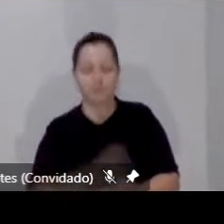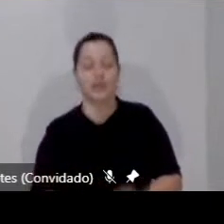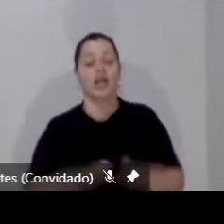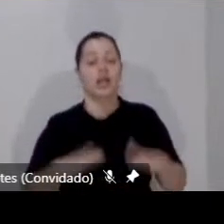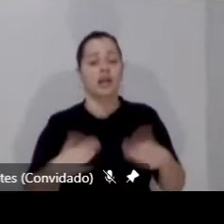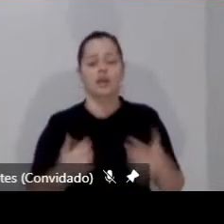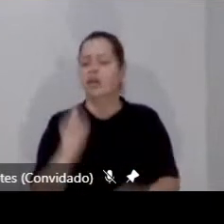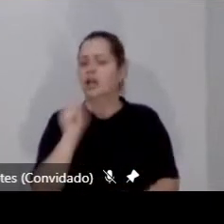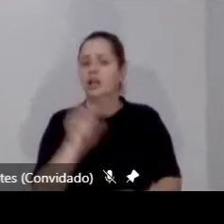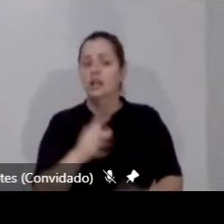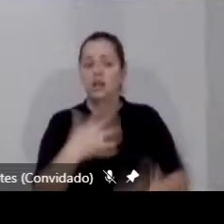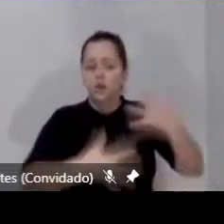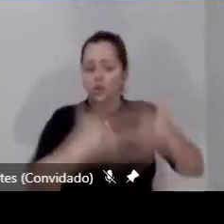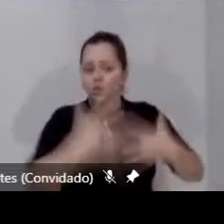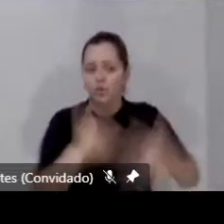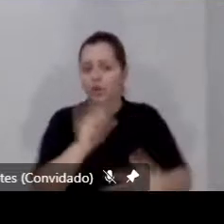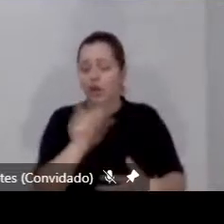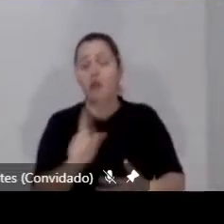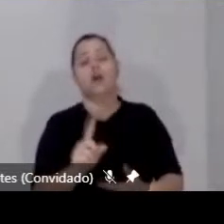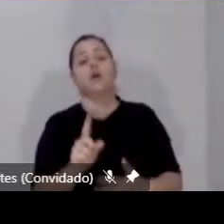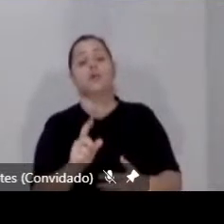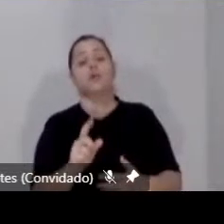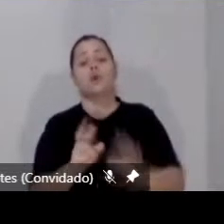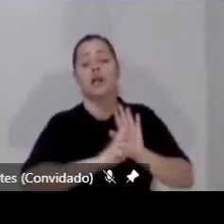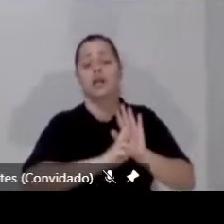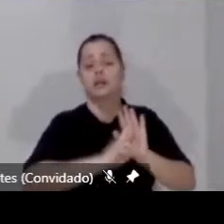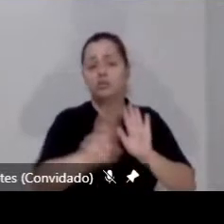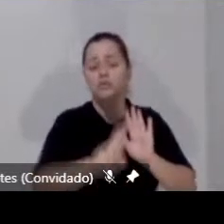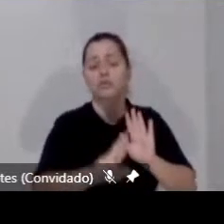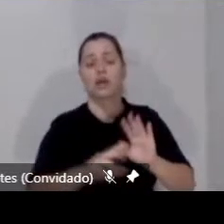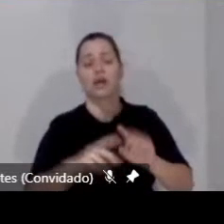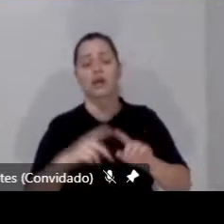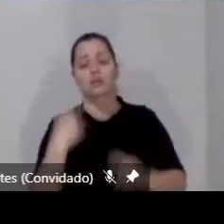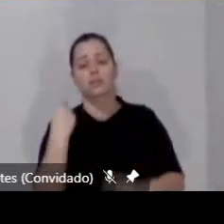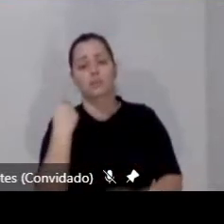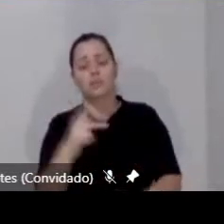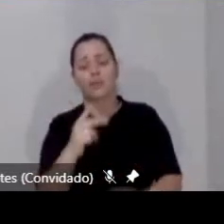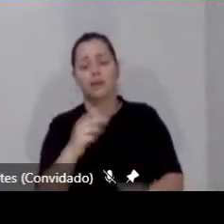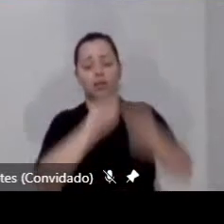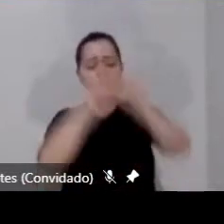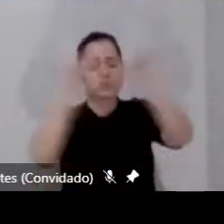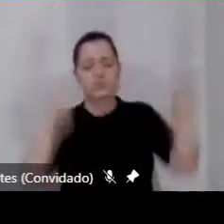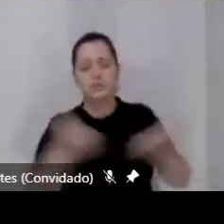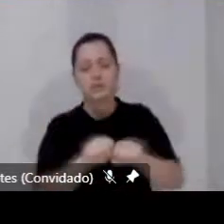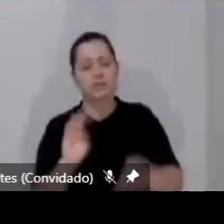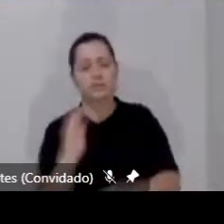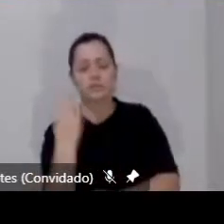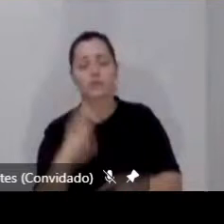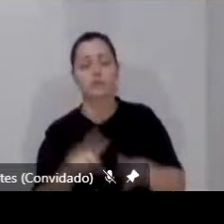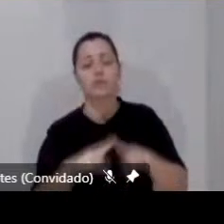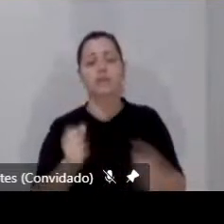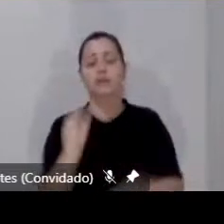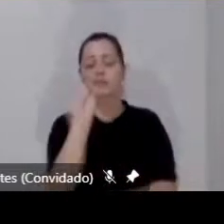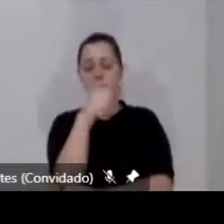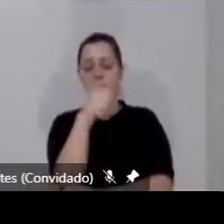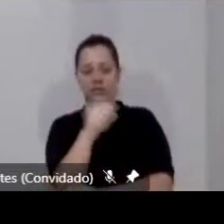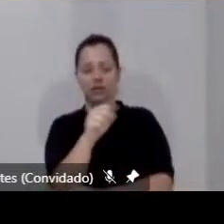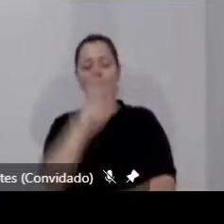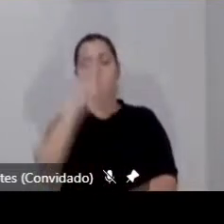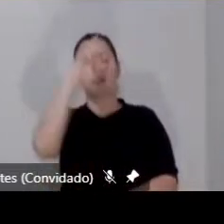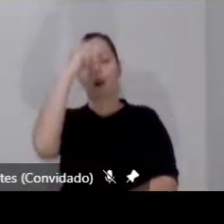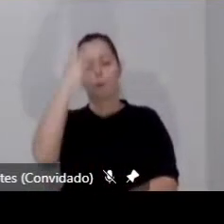é resultado de uma desfuncionalidade do sistema, mas sim o próprio